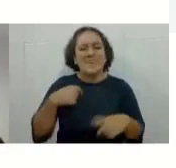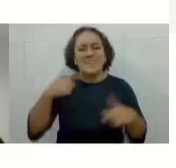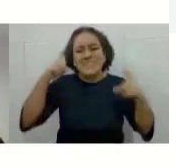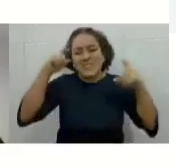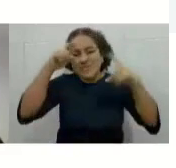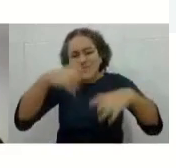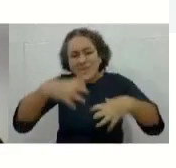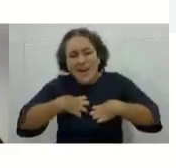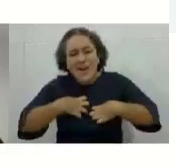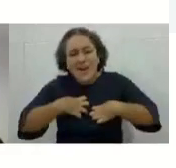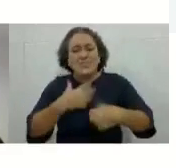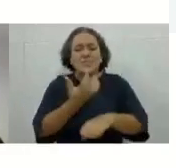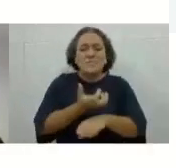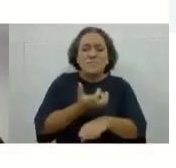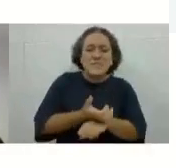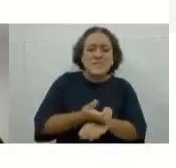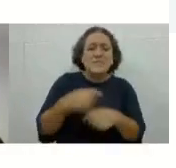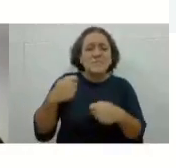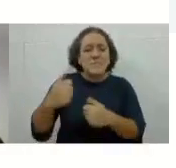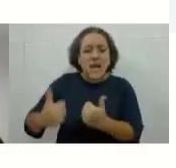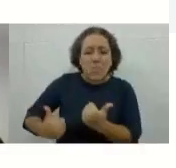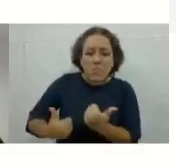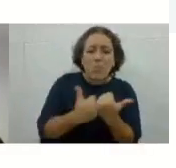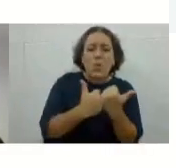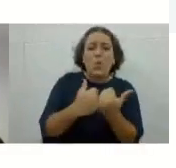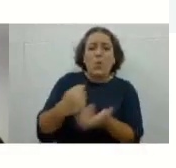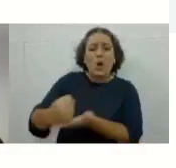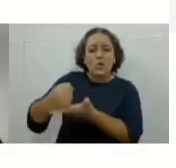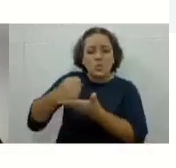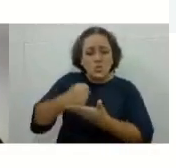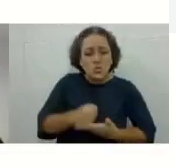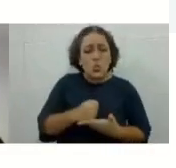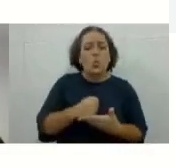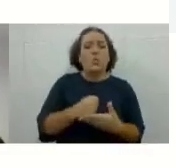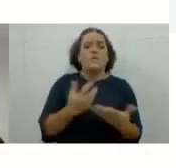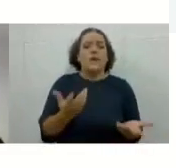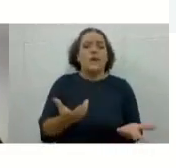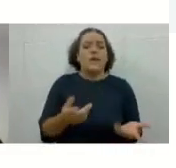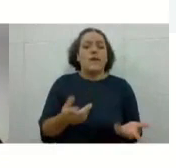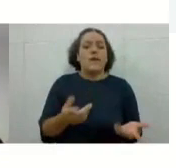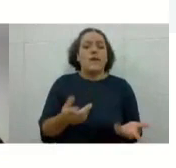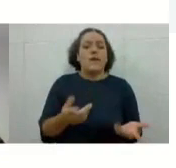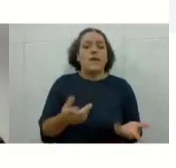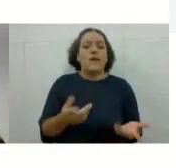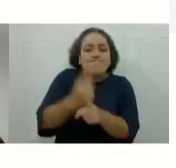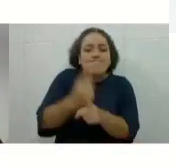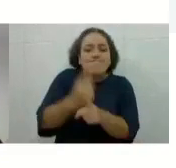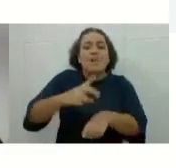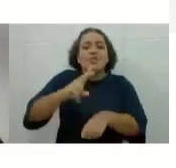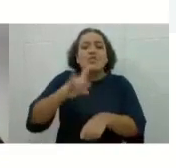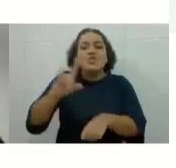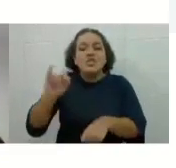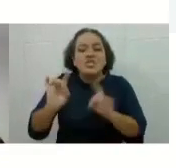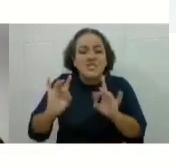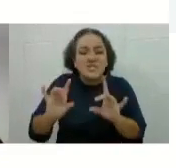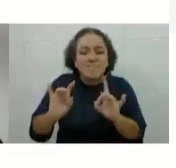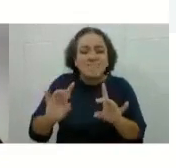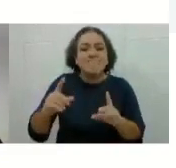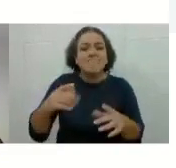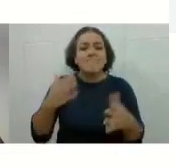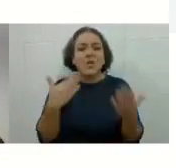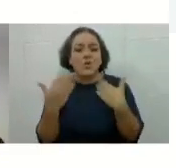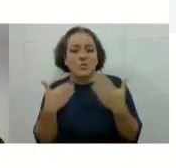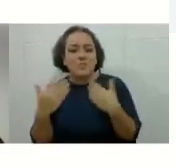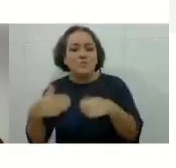apoio extra, está precisando de um dia com o professor para entender melhor, está com dificuldade, está com problemas na disciplina,